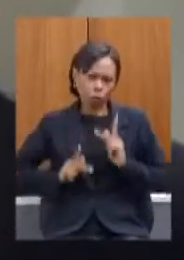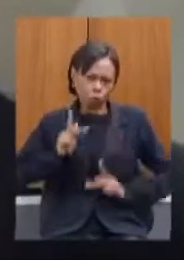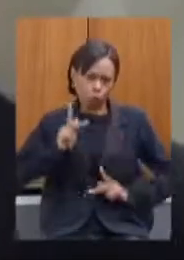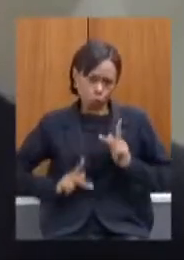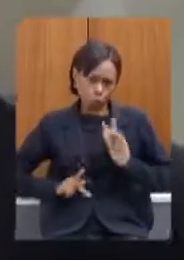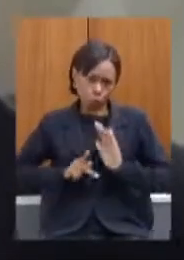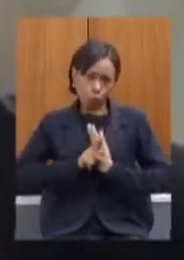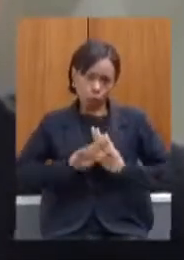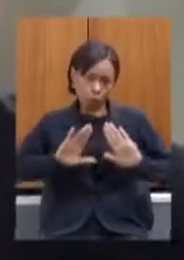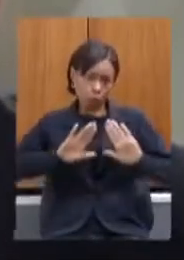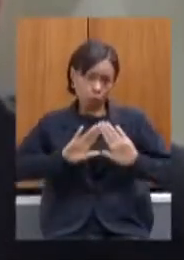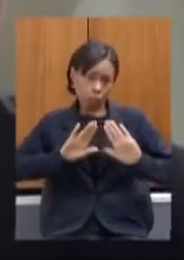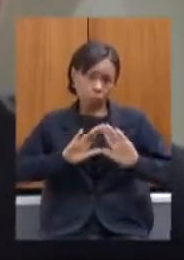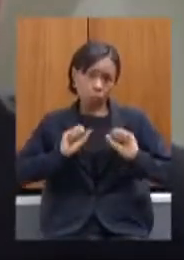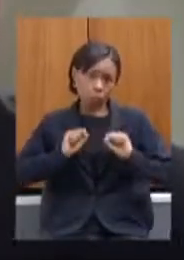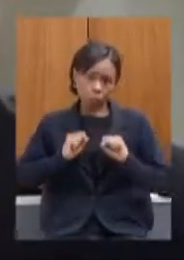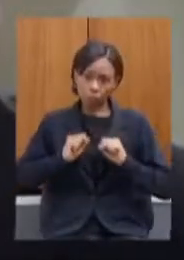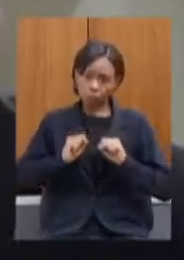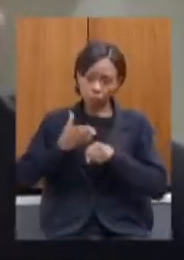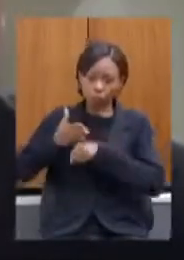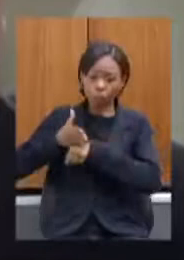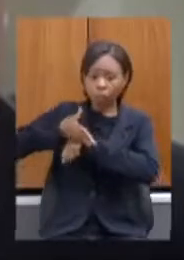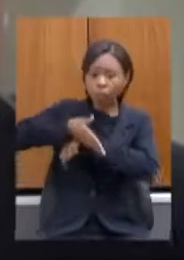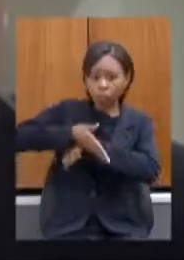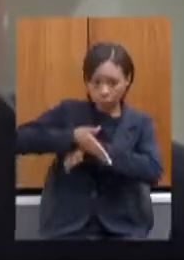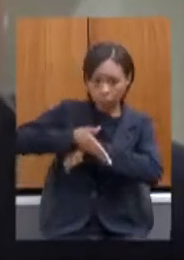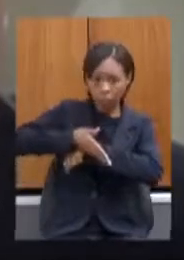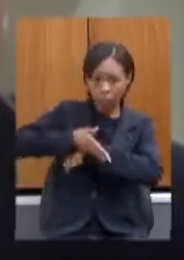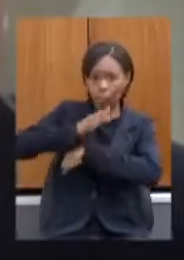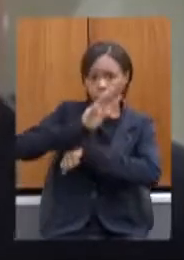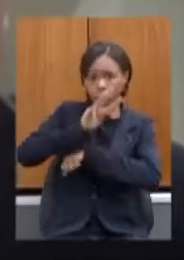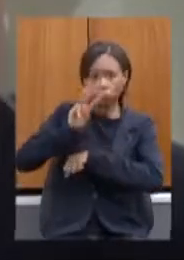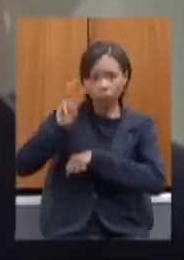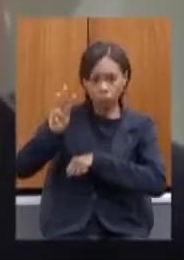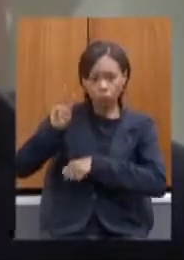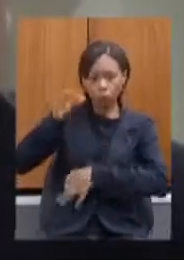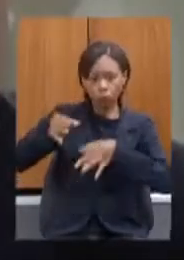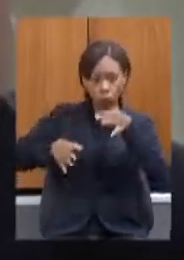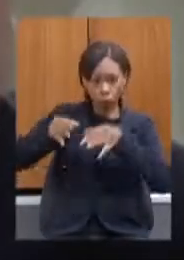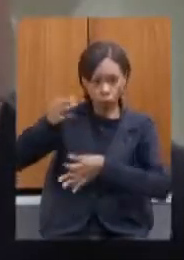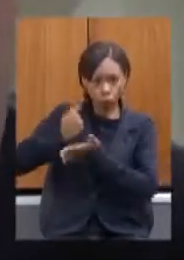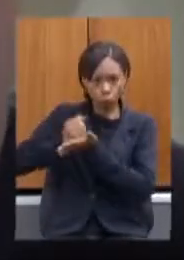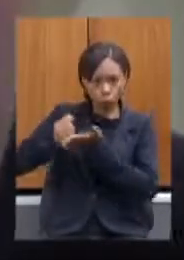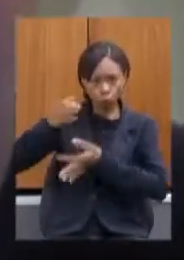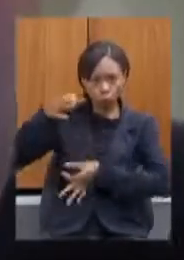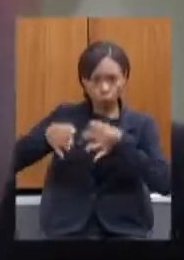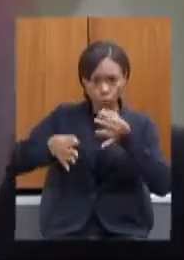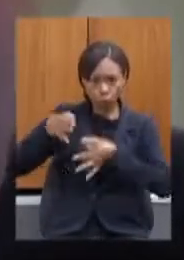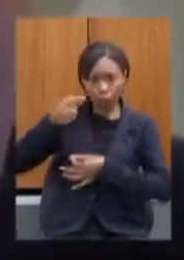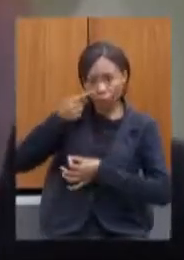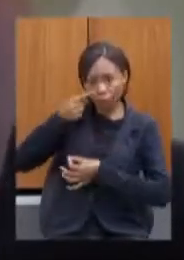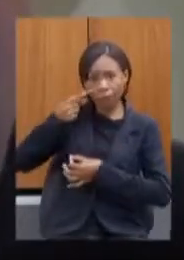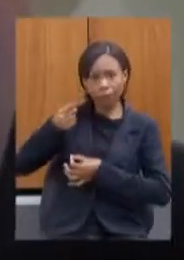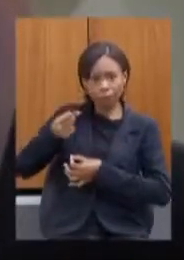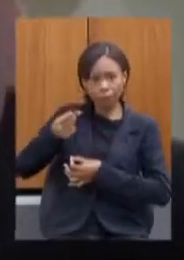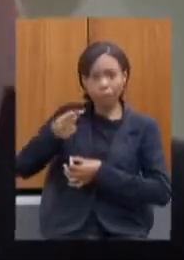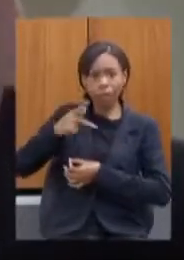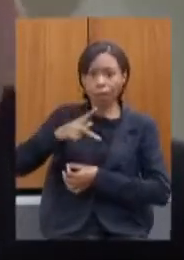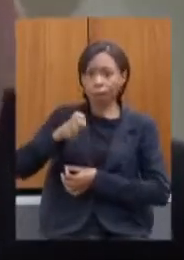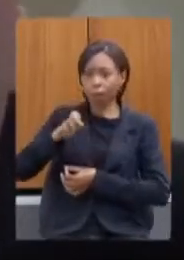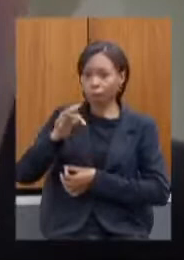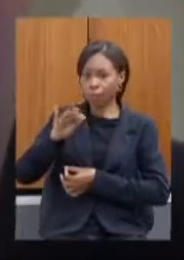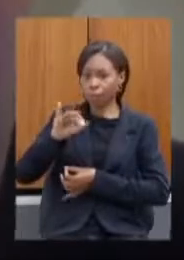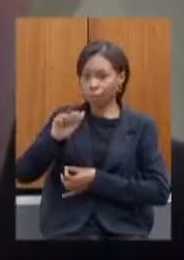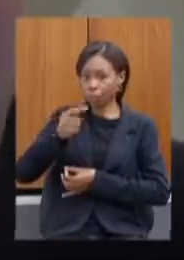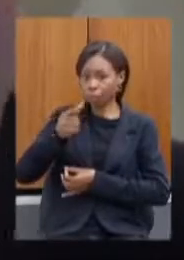é só entrar no site lá do Tribunal de Justiça que tem acesso a petição que é uma petição